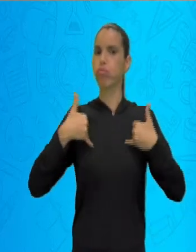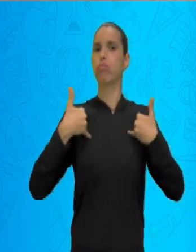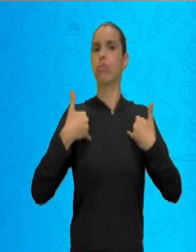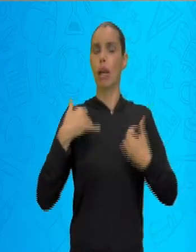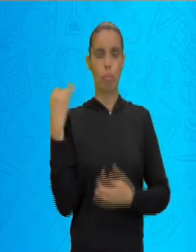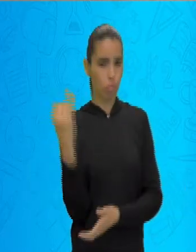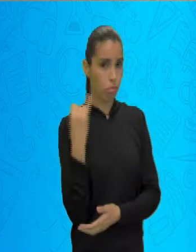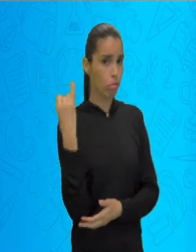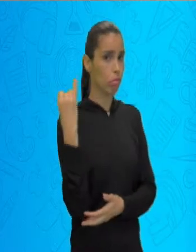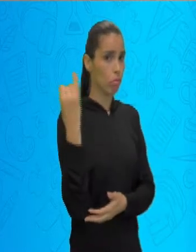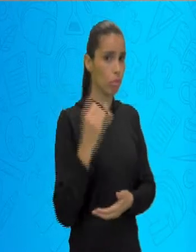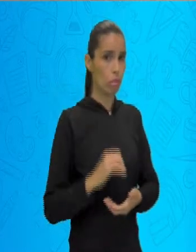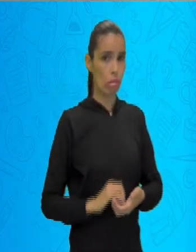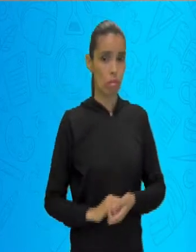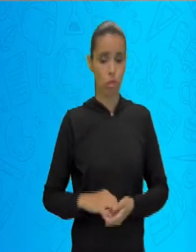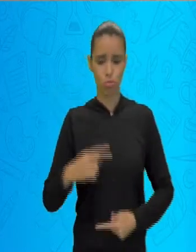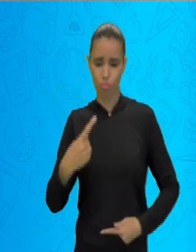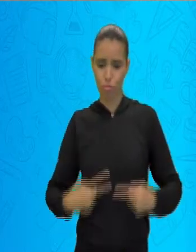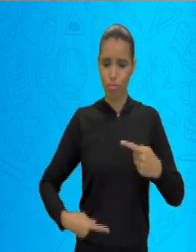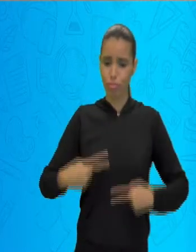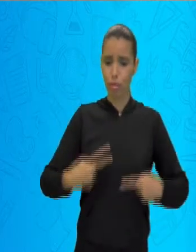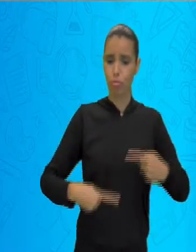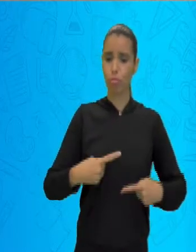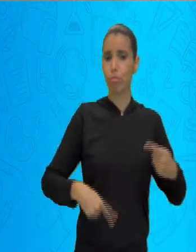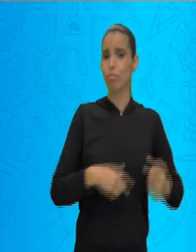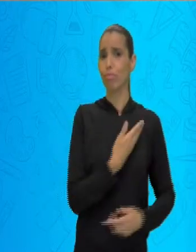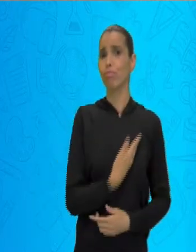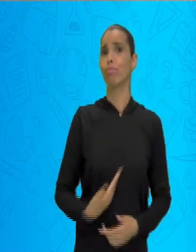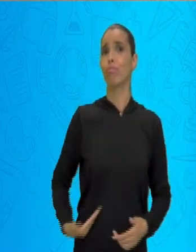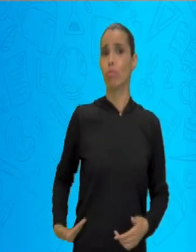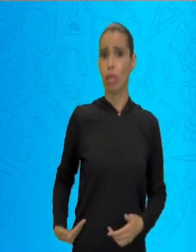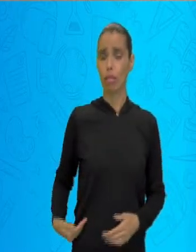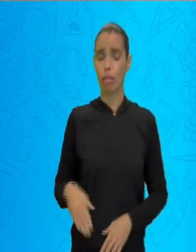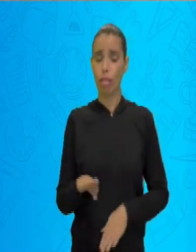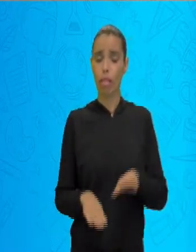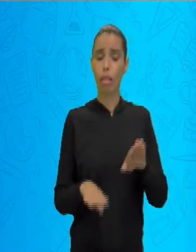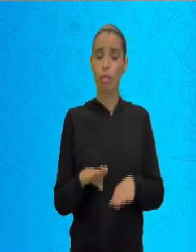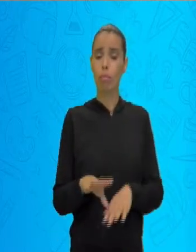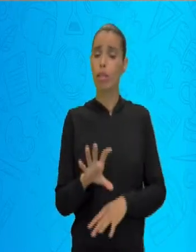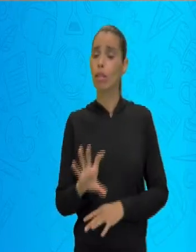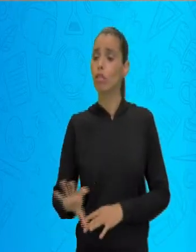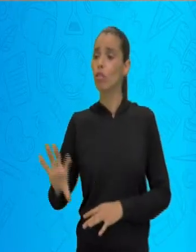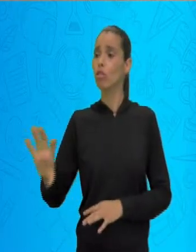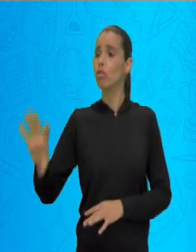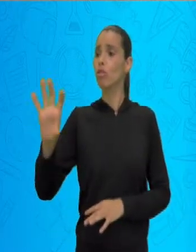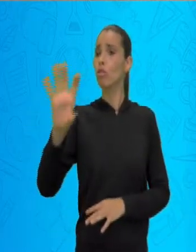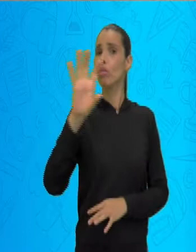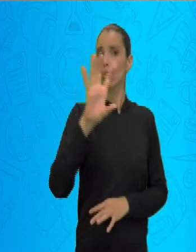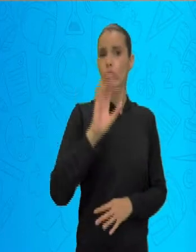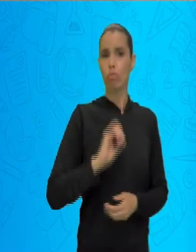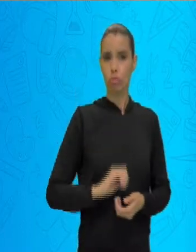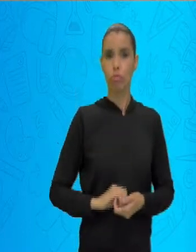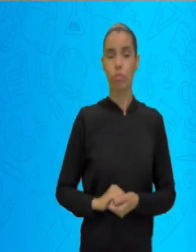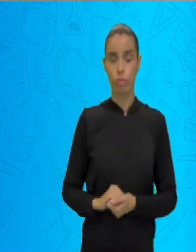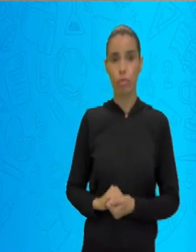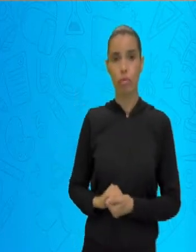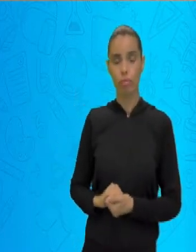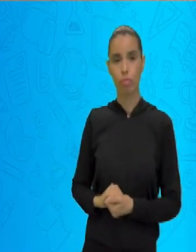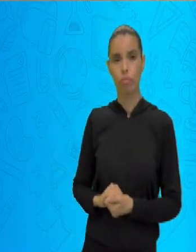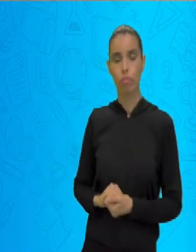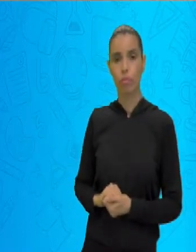públicas dependem da regionalização. nós podemos